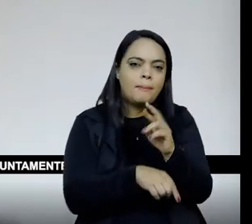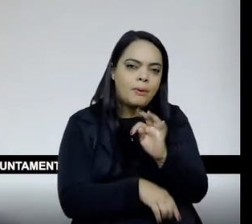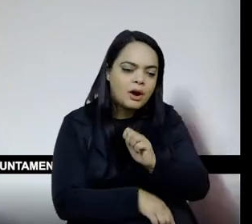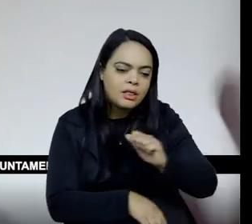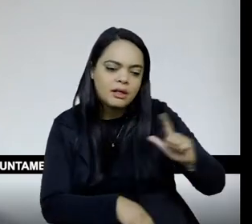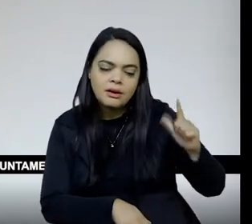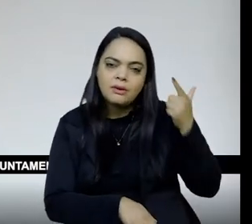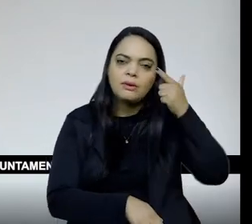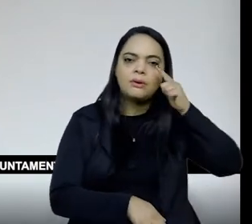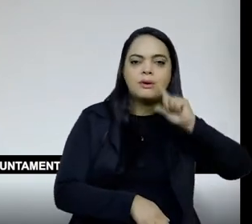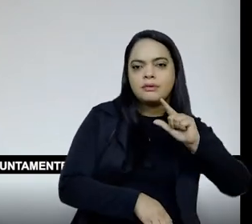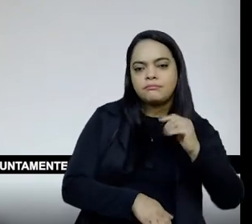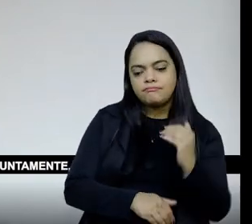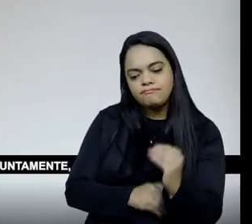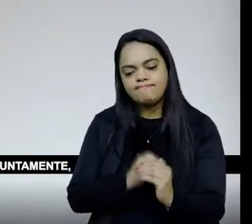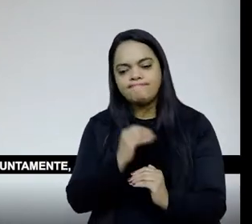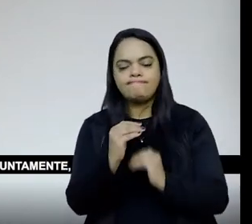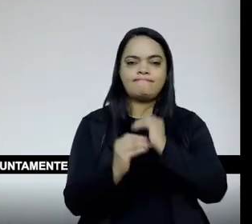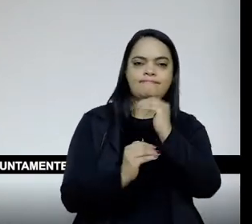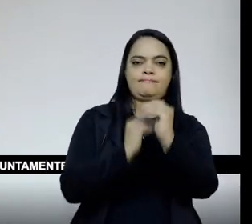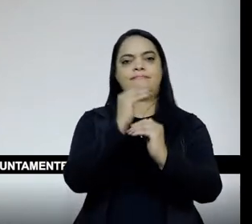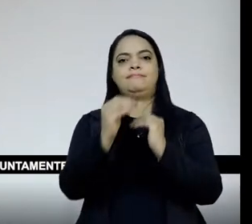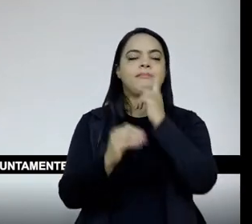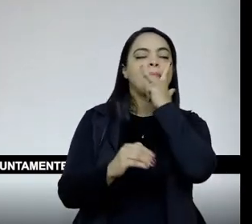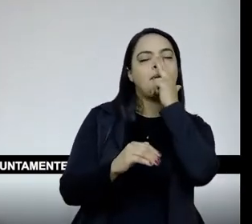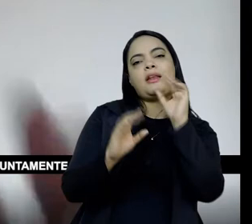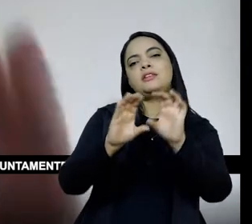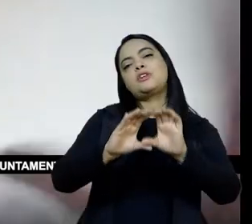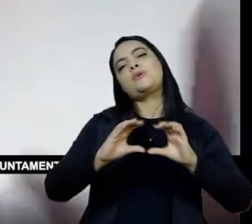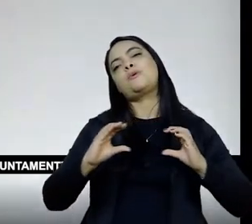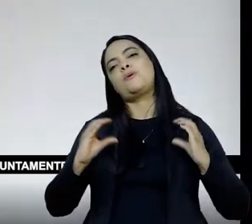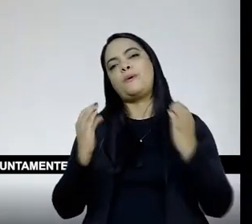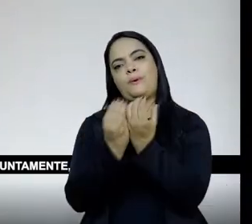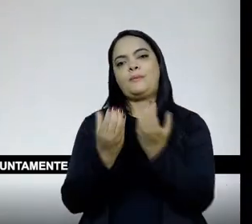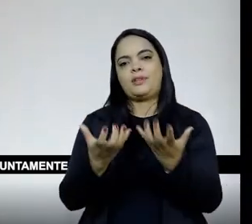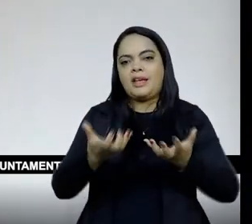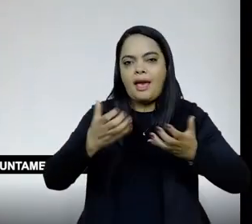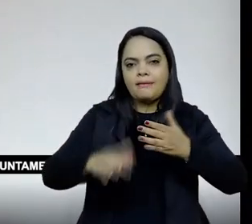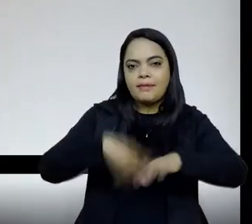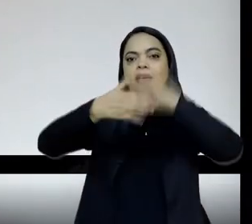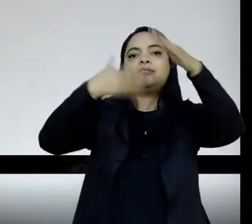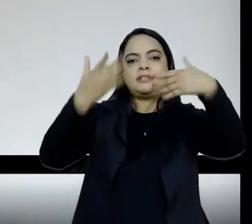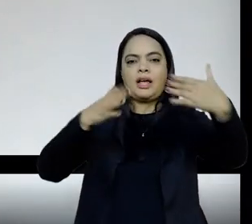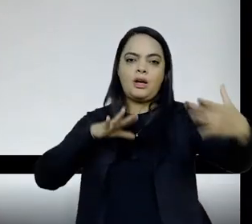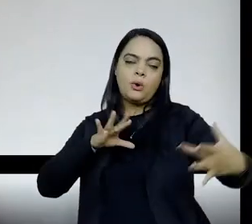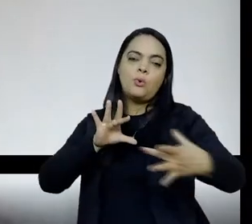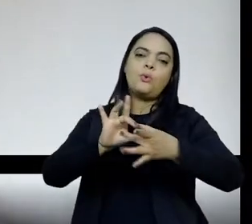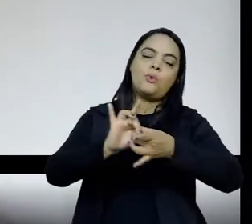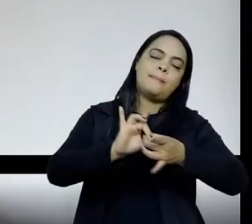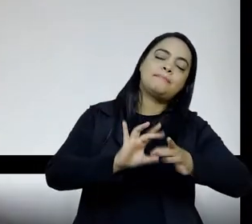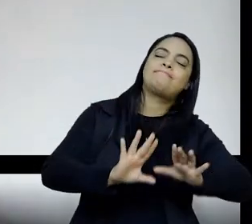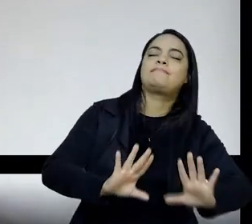fazermos isso, né, como uma comunidade que está querendo avançar conjuntamente, mas que